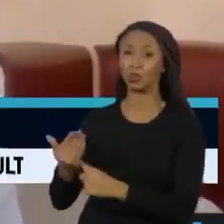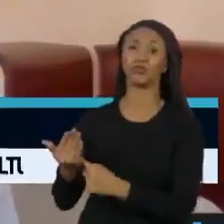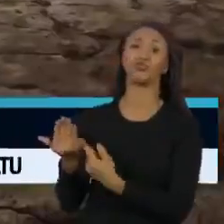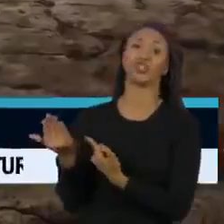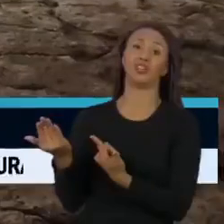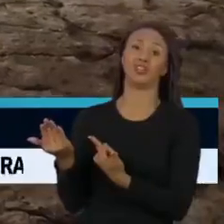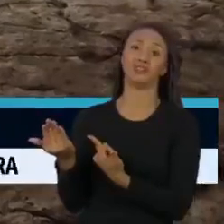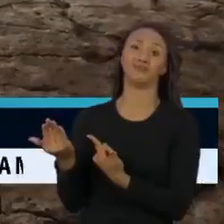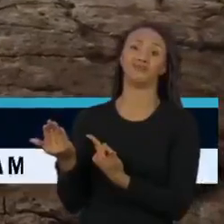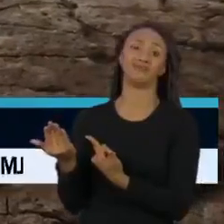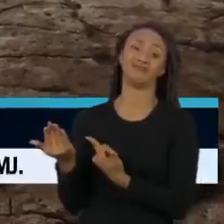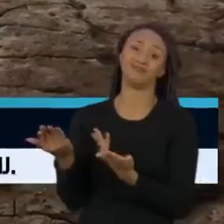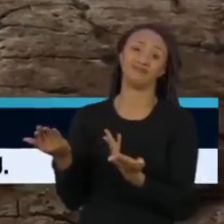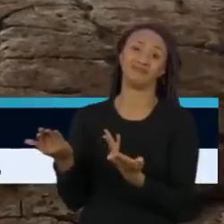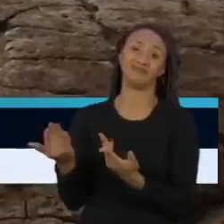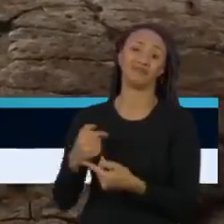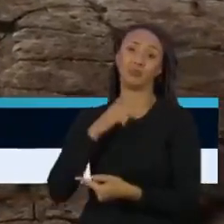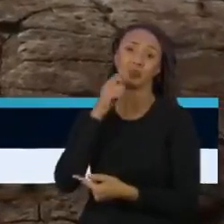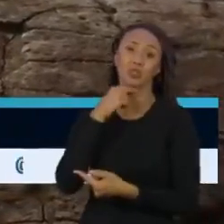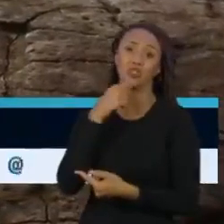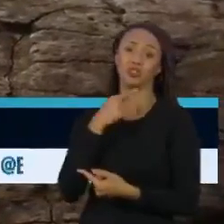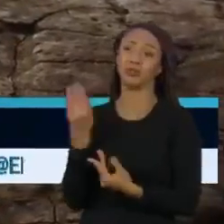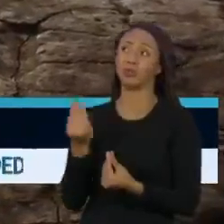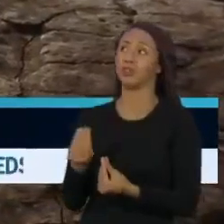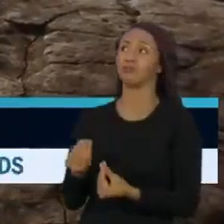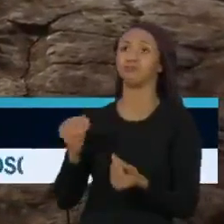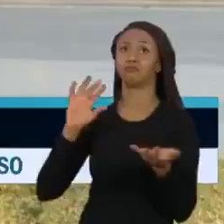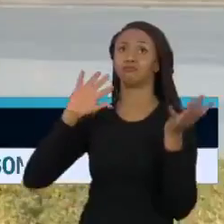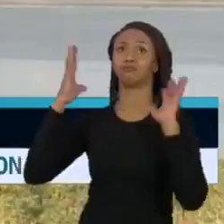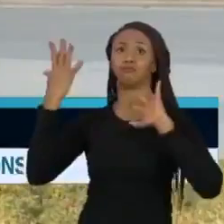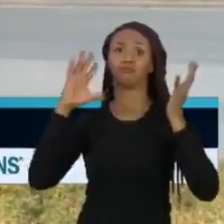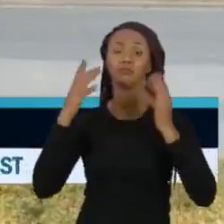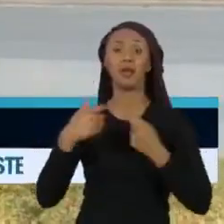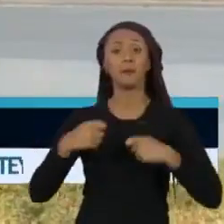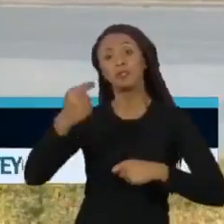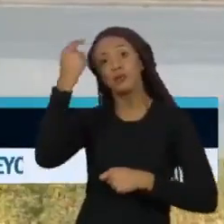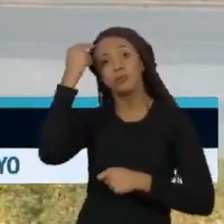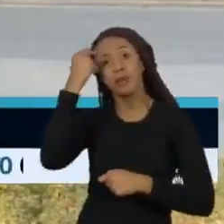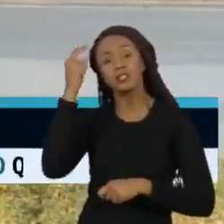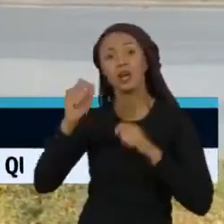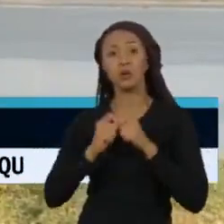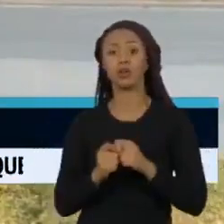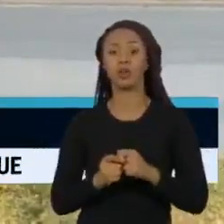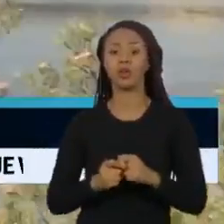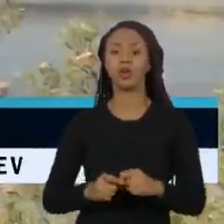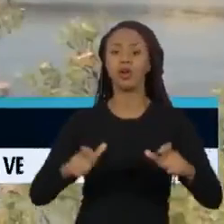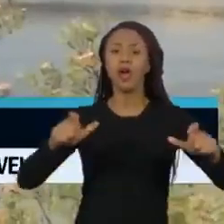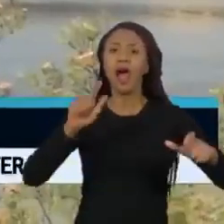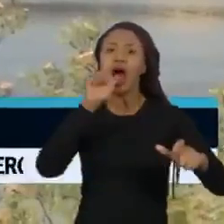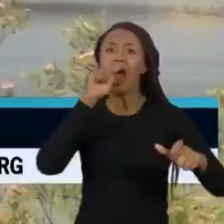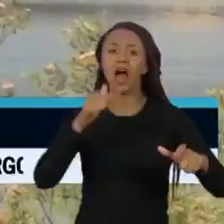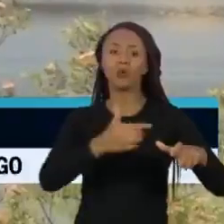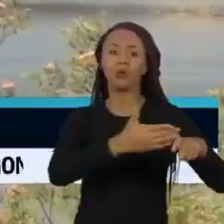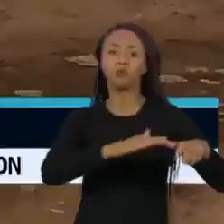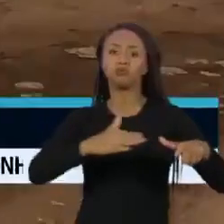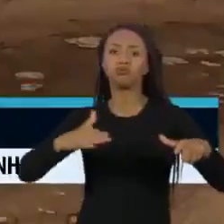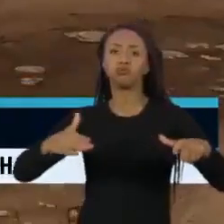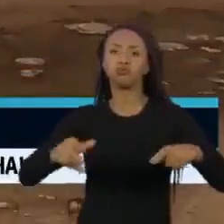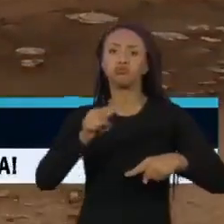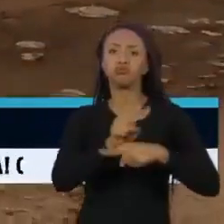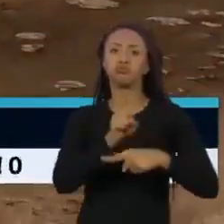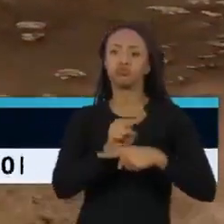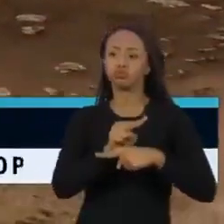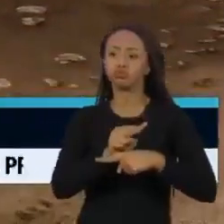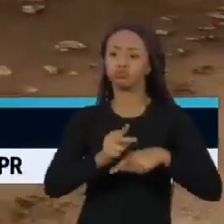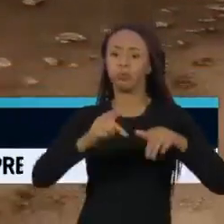por causa da mudança do clima. Não levam em conta o fato dos reservatórios não terem a capacidade que eles tinham há 30